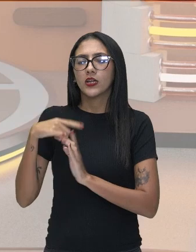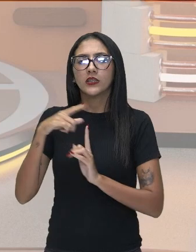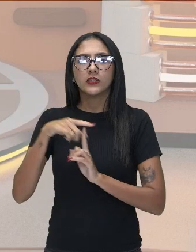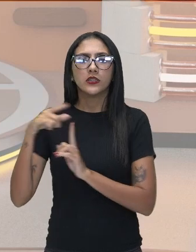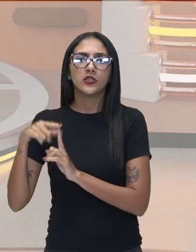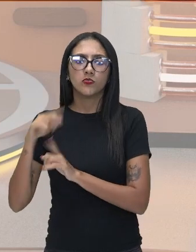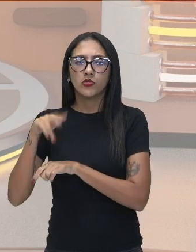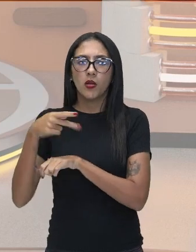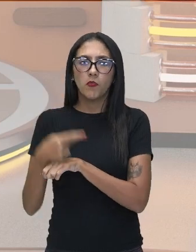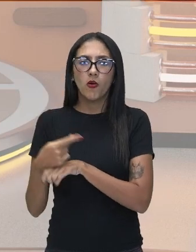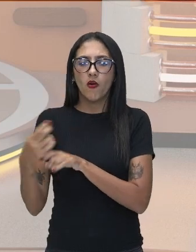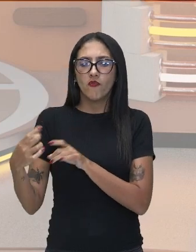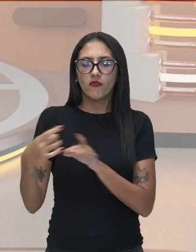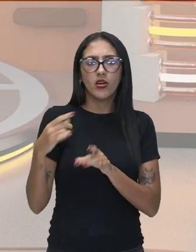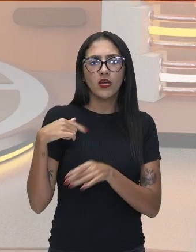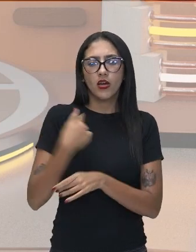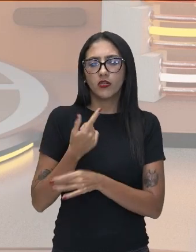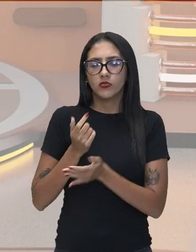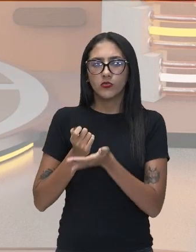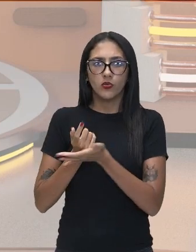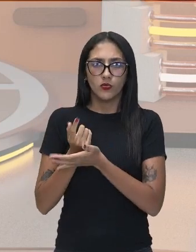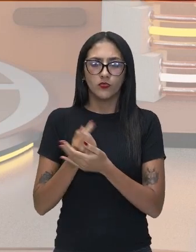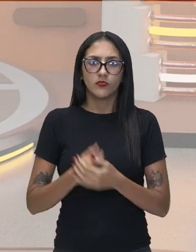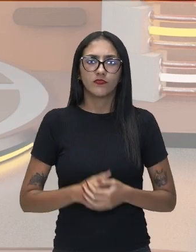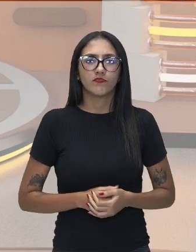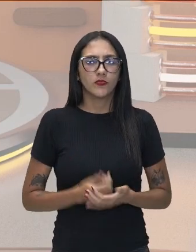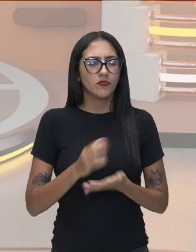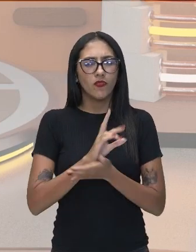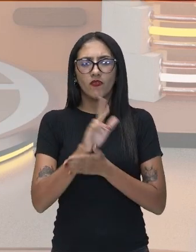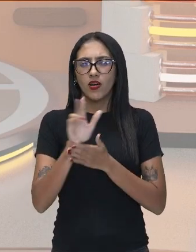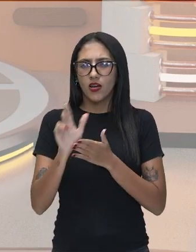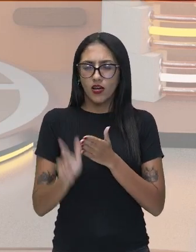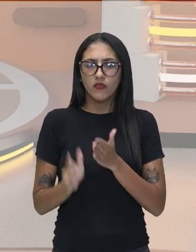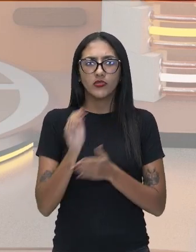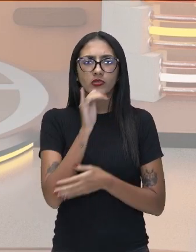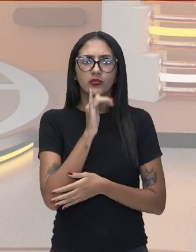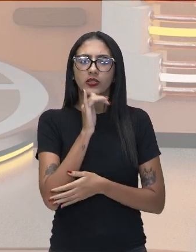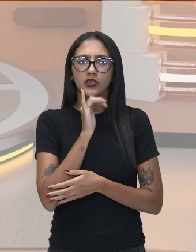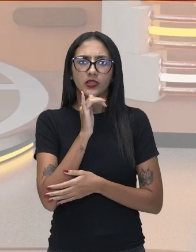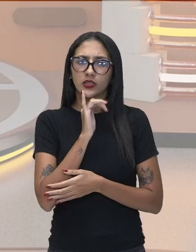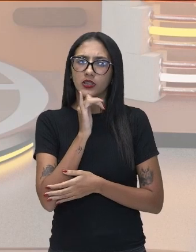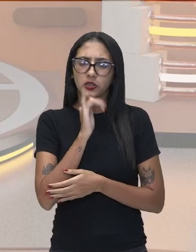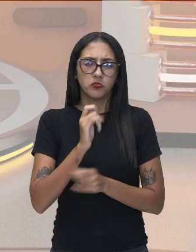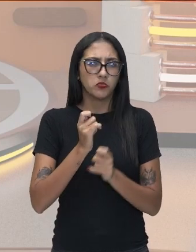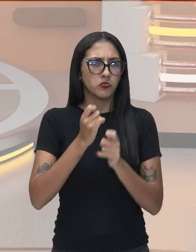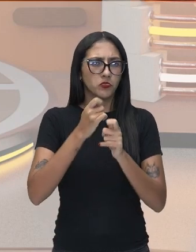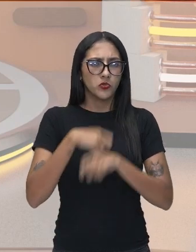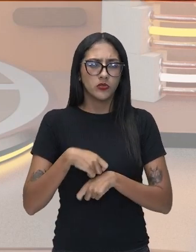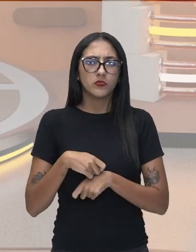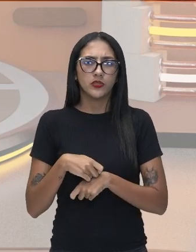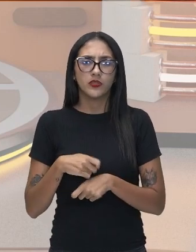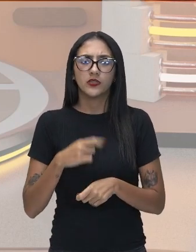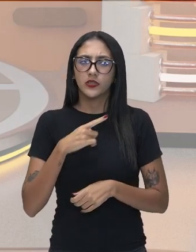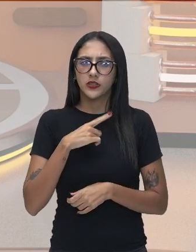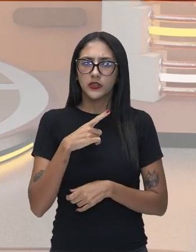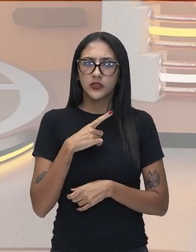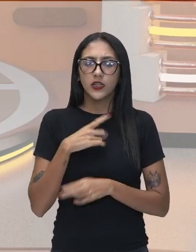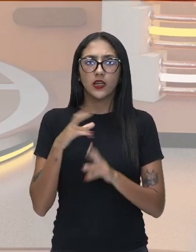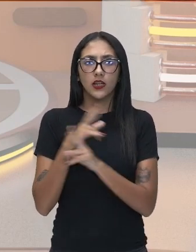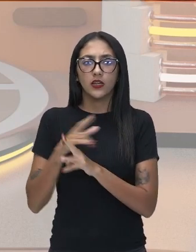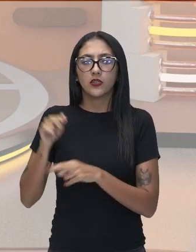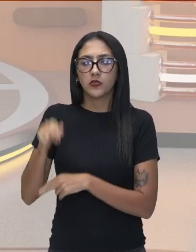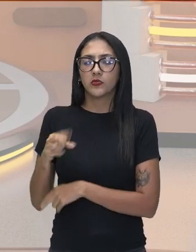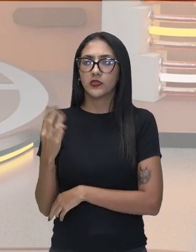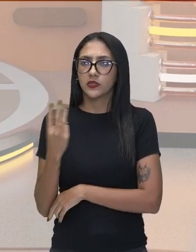chegará até nós, consumidores finais. E assim por diante, são vários aí os itens manufaturados de que nós